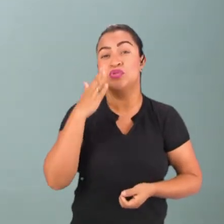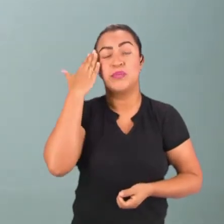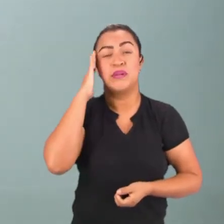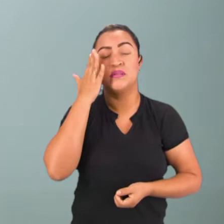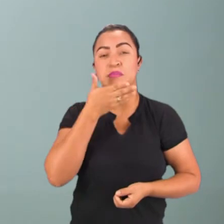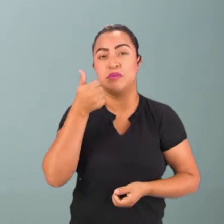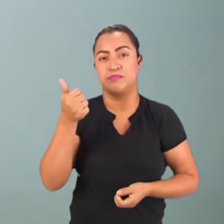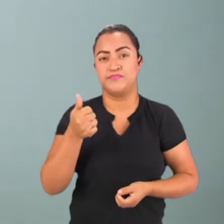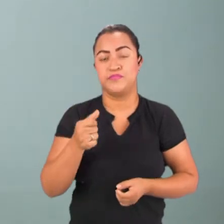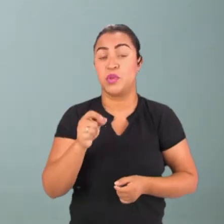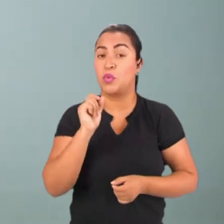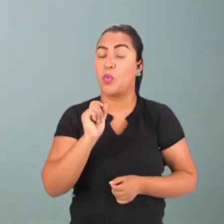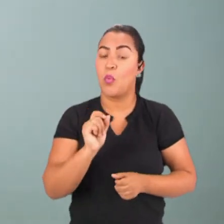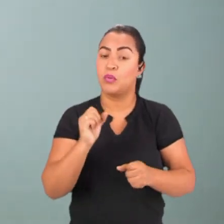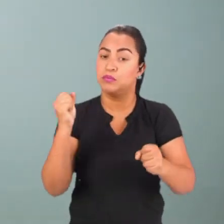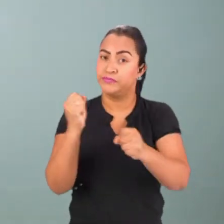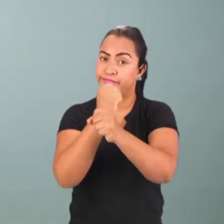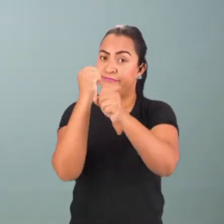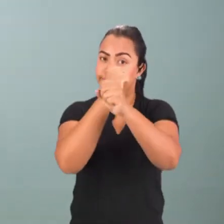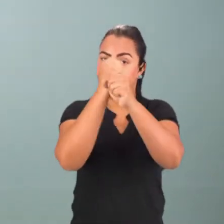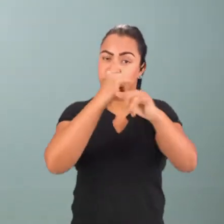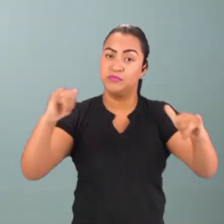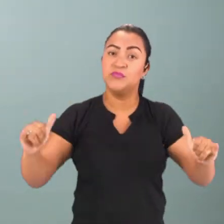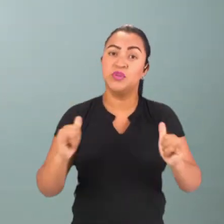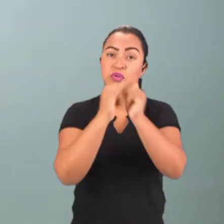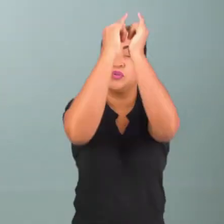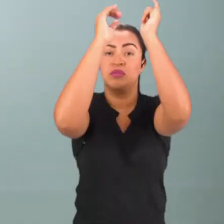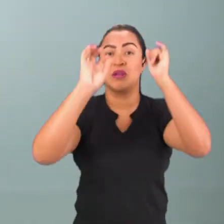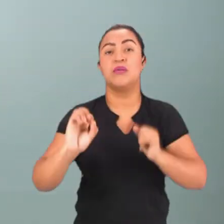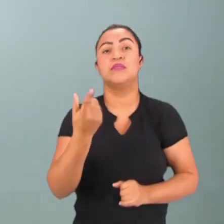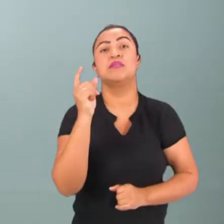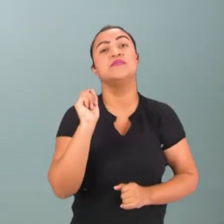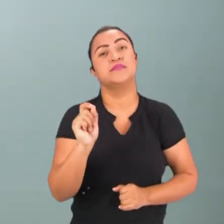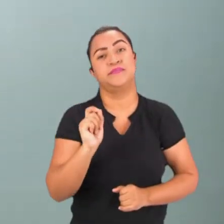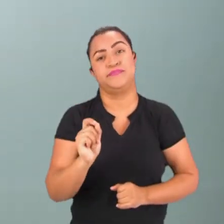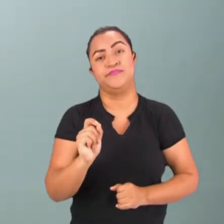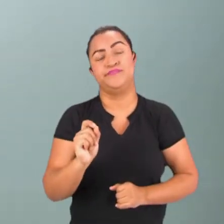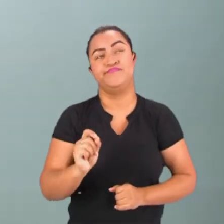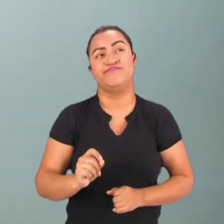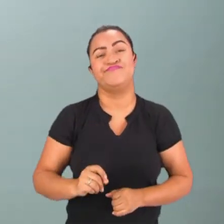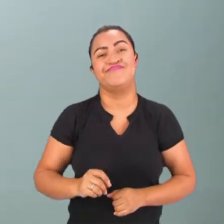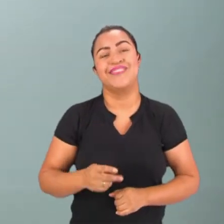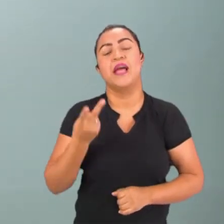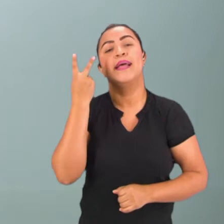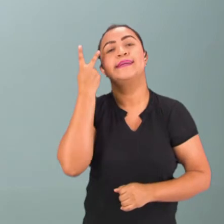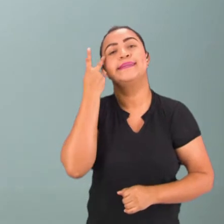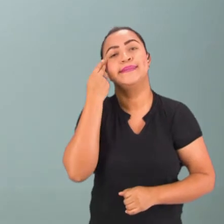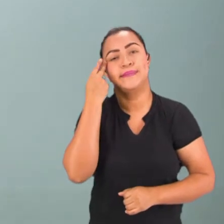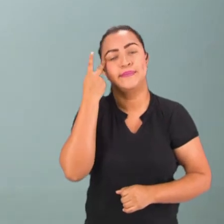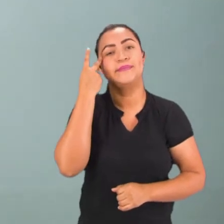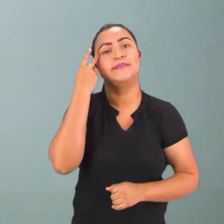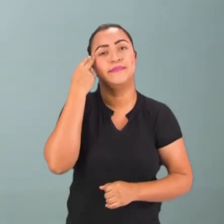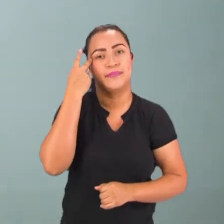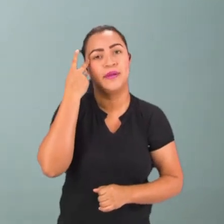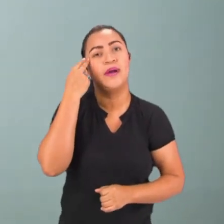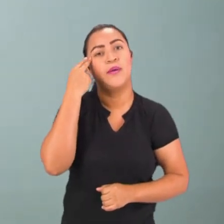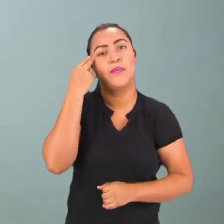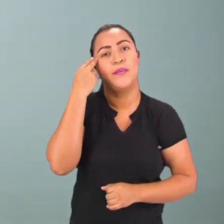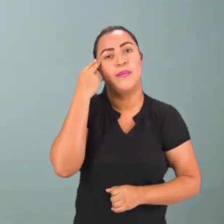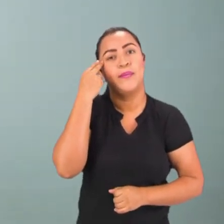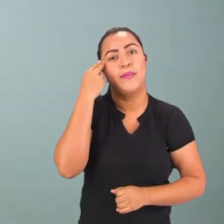Quando se constrói uma hidrelétrica, o é vai acontecer? É natural acontecer impactos,